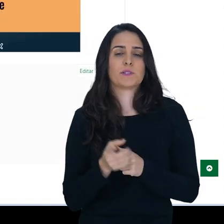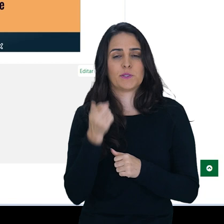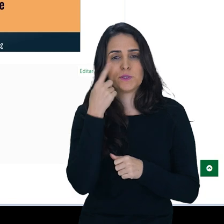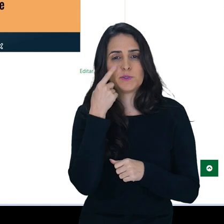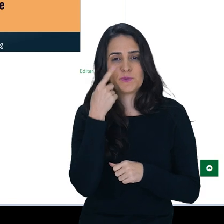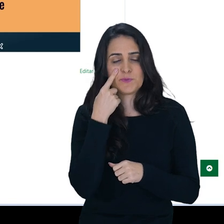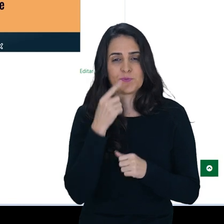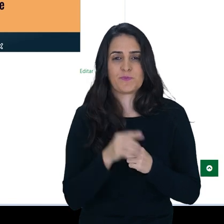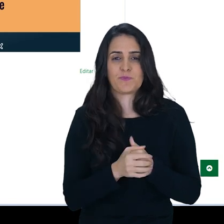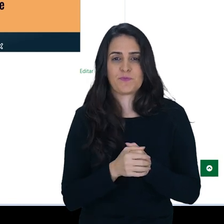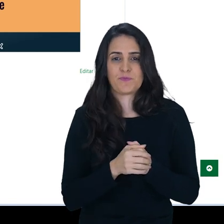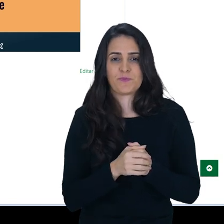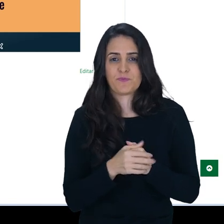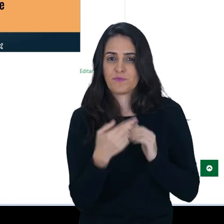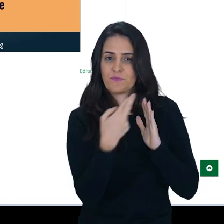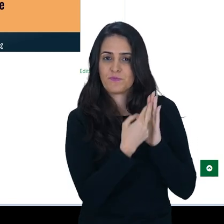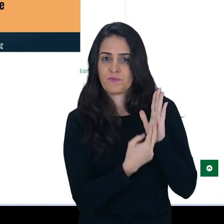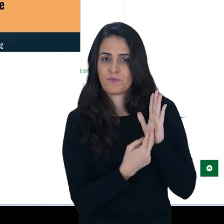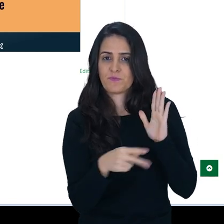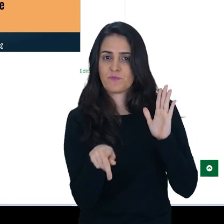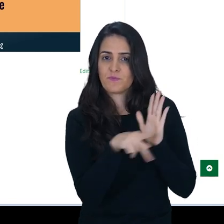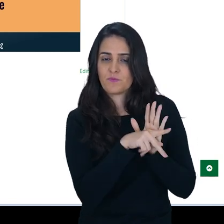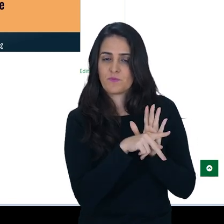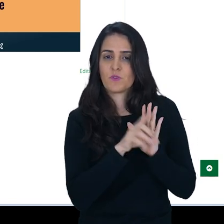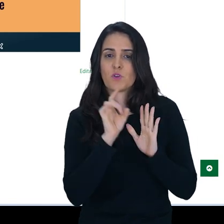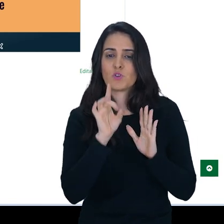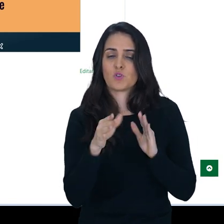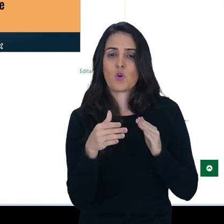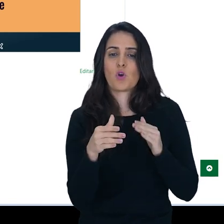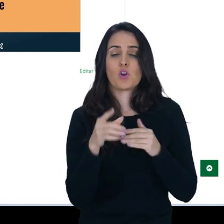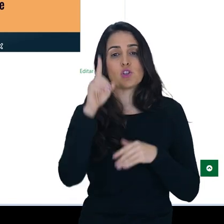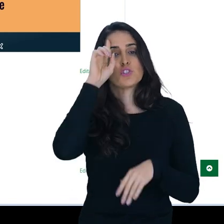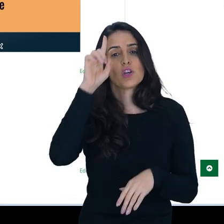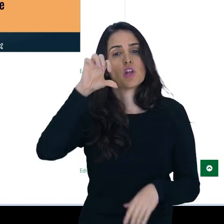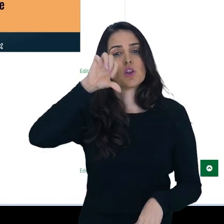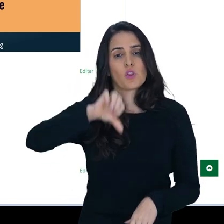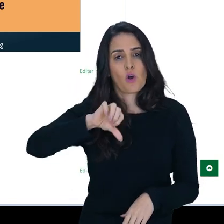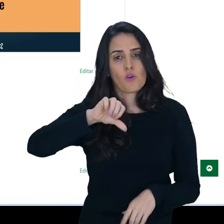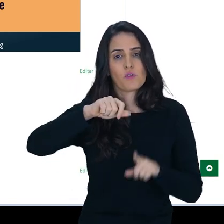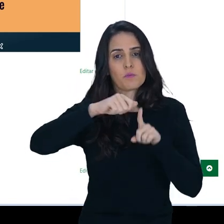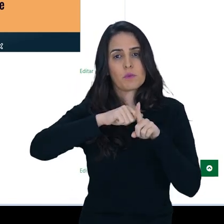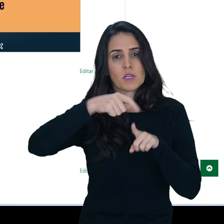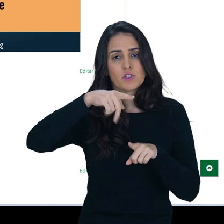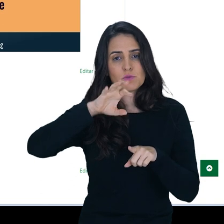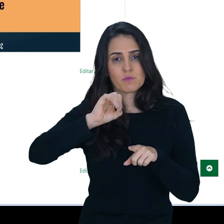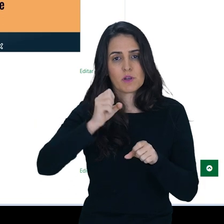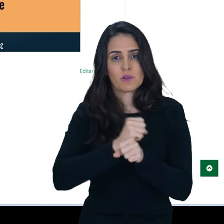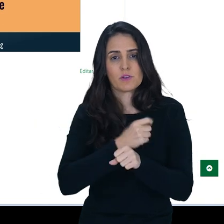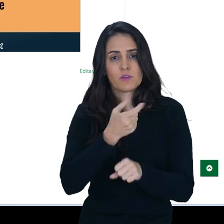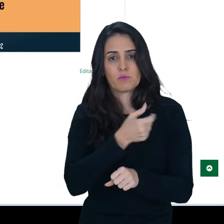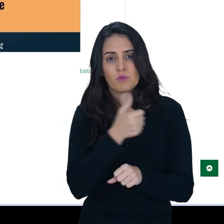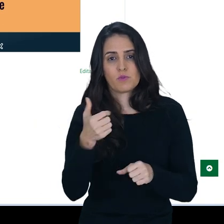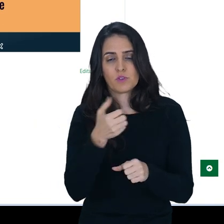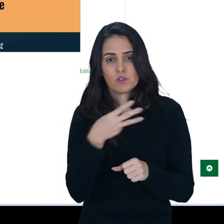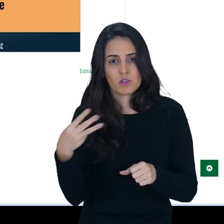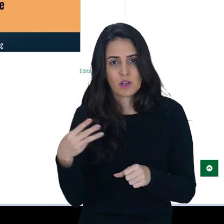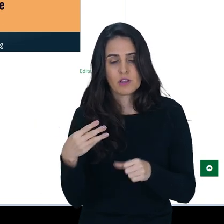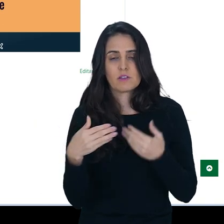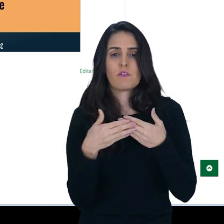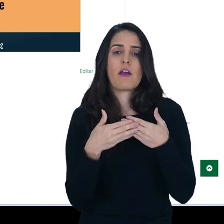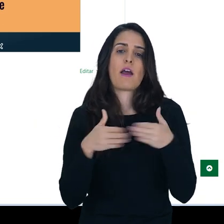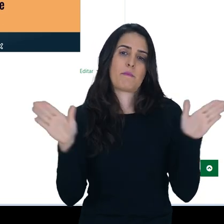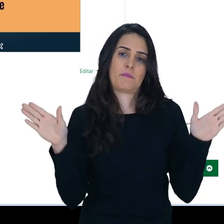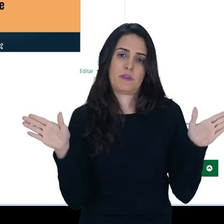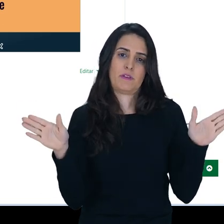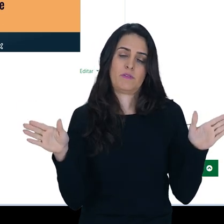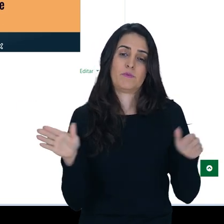semana e aí observa aqui, restrito, disponível a partir de 9 de maio de 2023. Só cuida